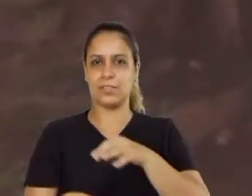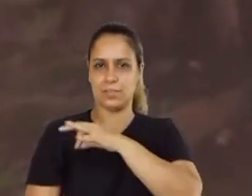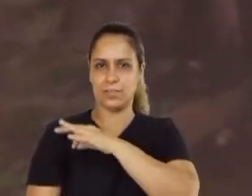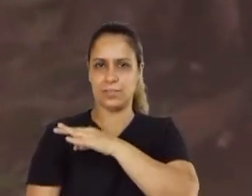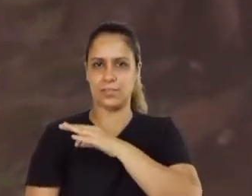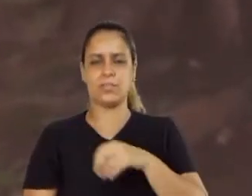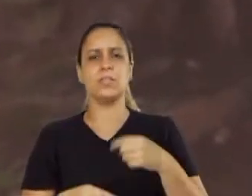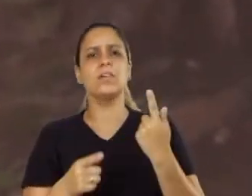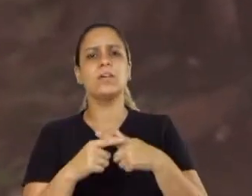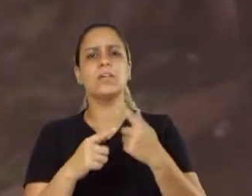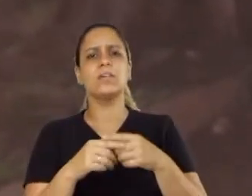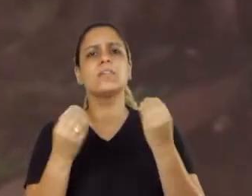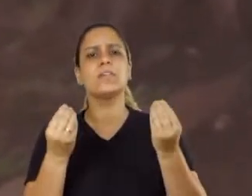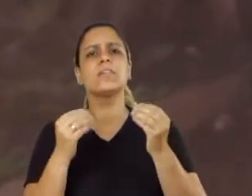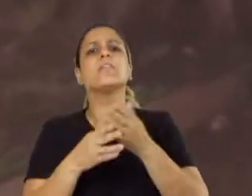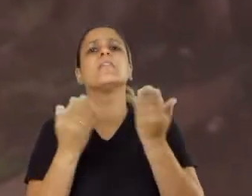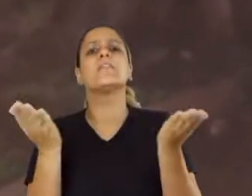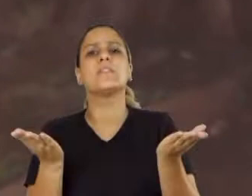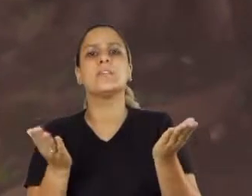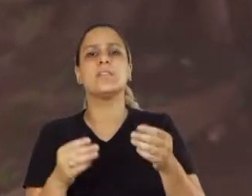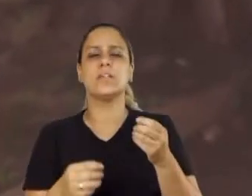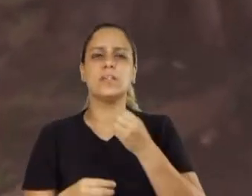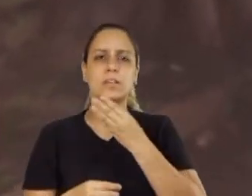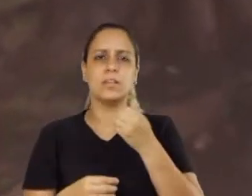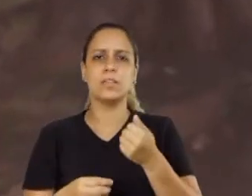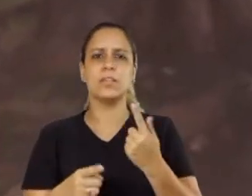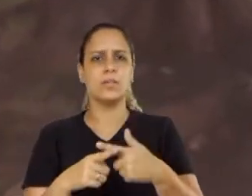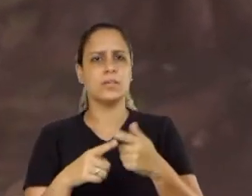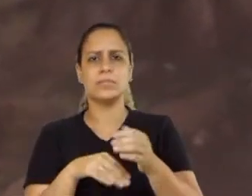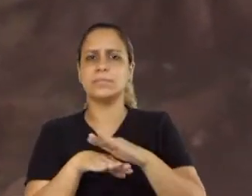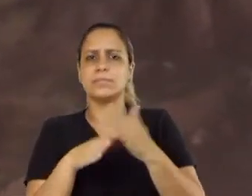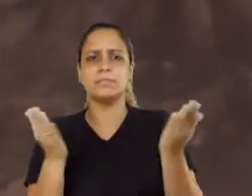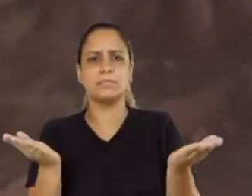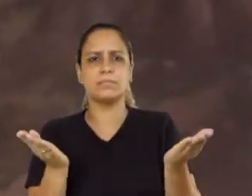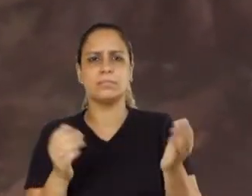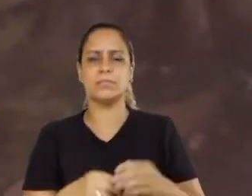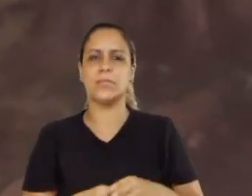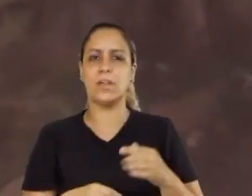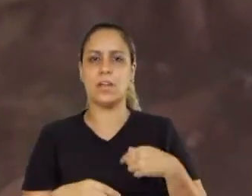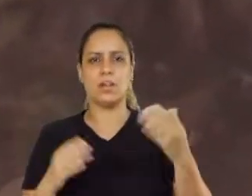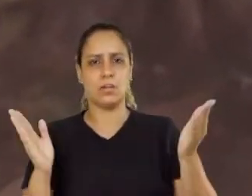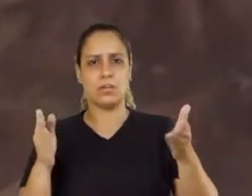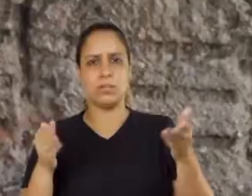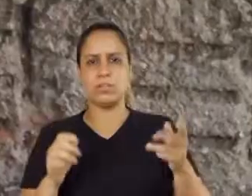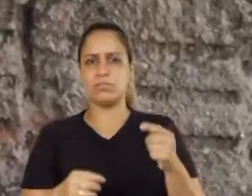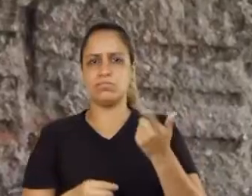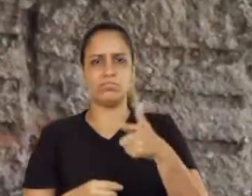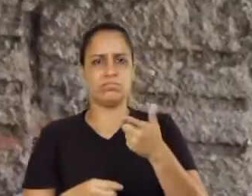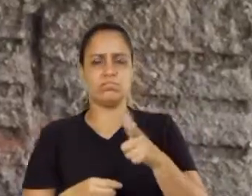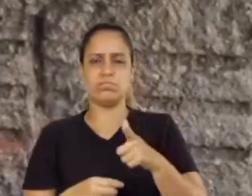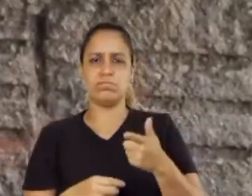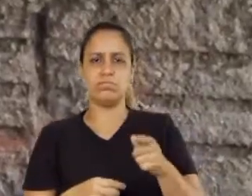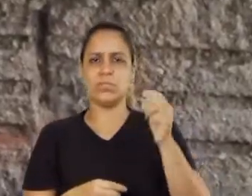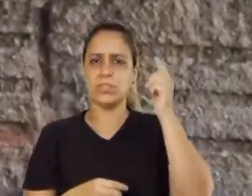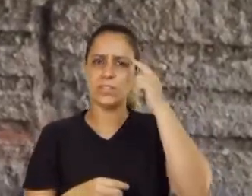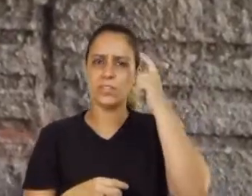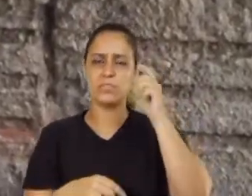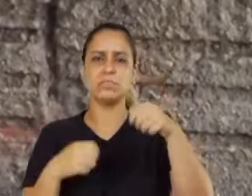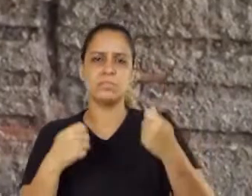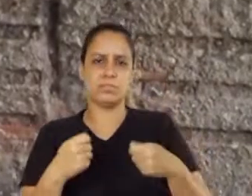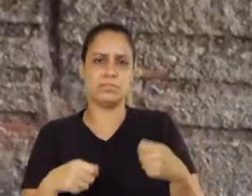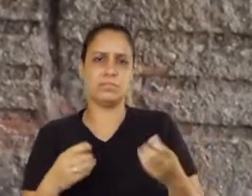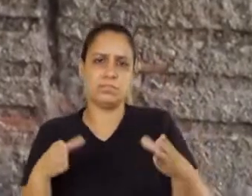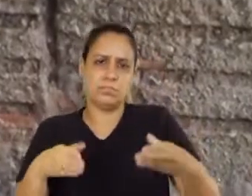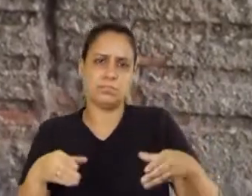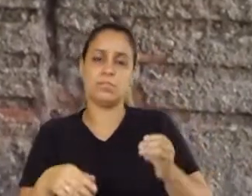desse governo. Se funcionava, por que acabou? Se era bom, por que parou? Hoje a gente não tem